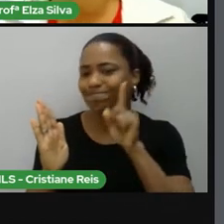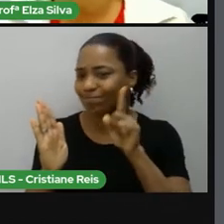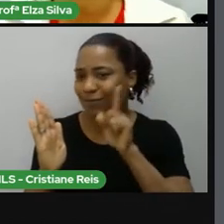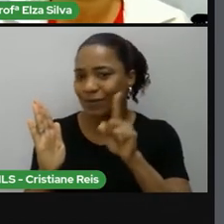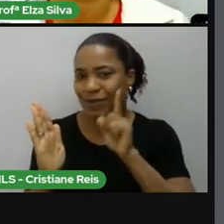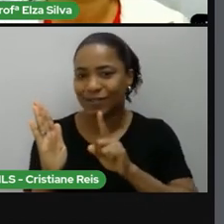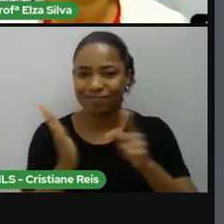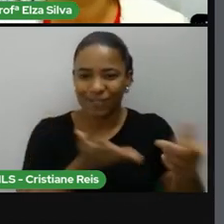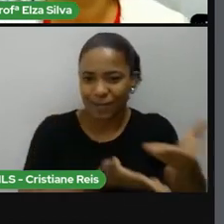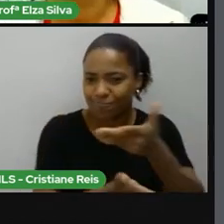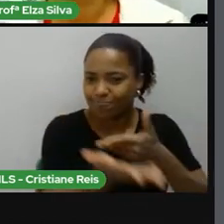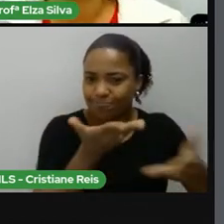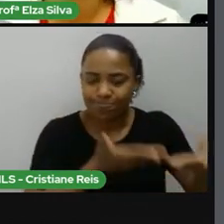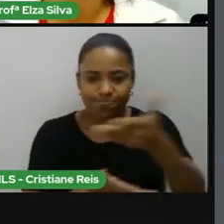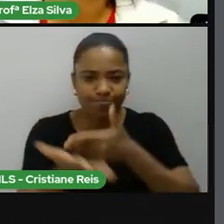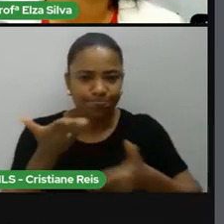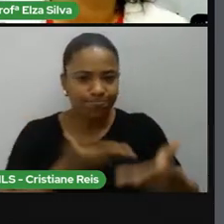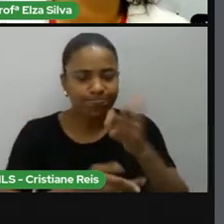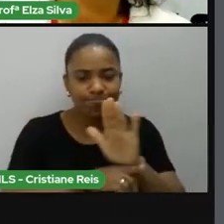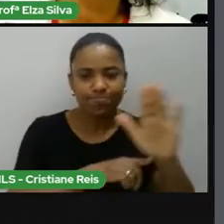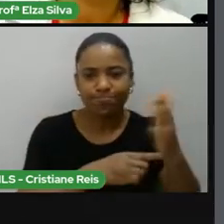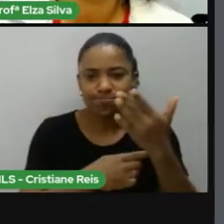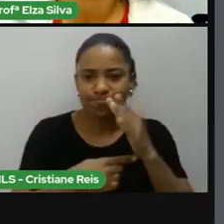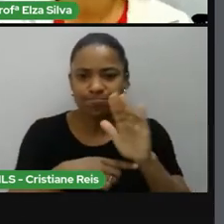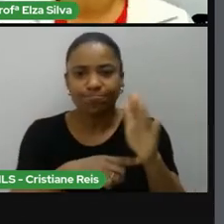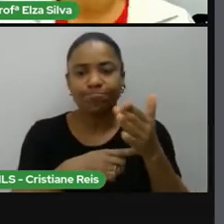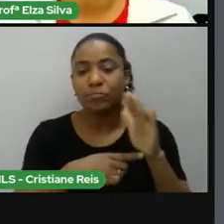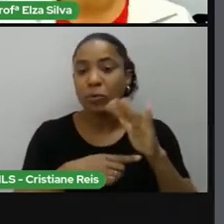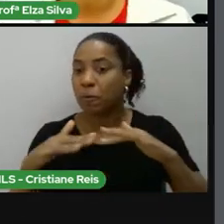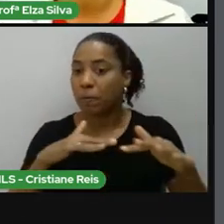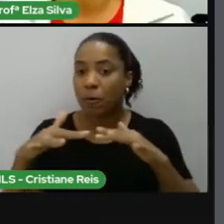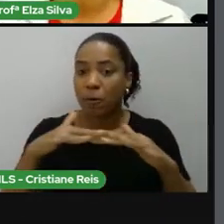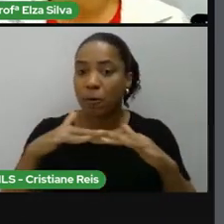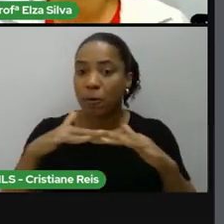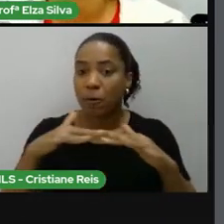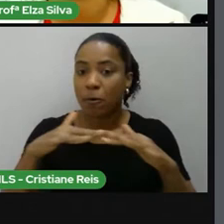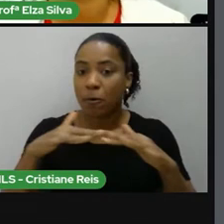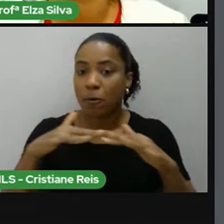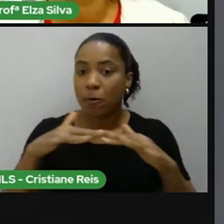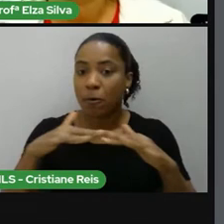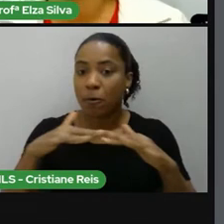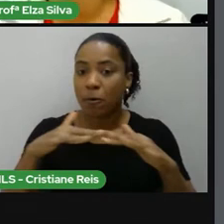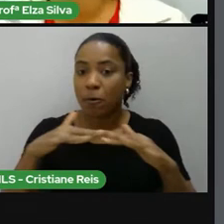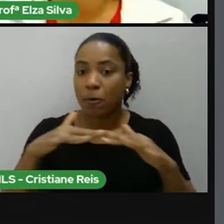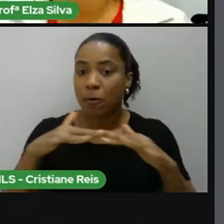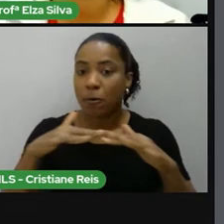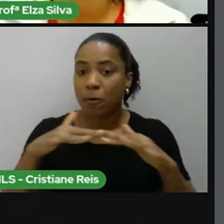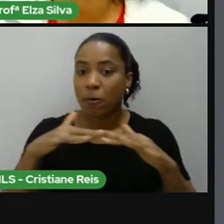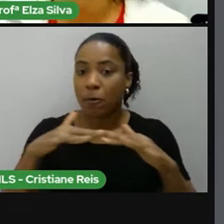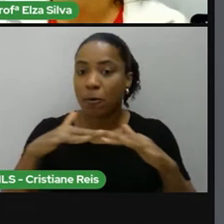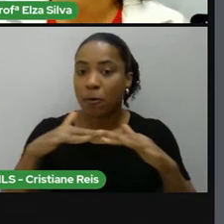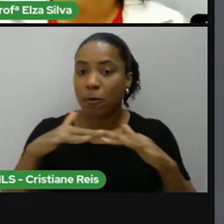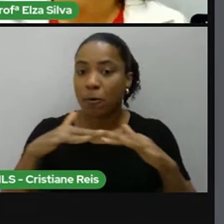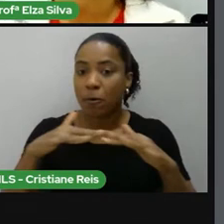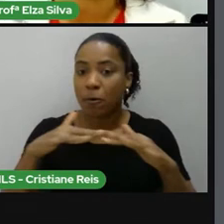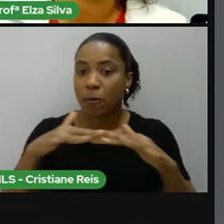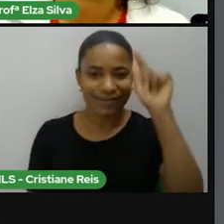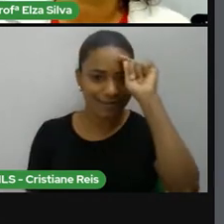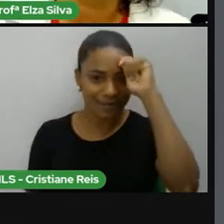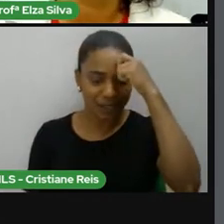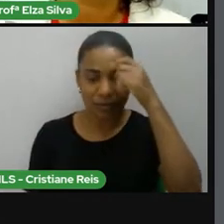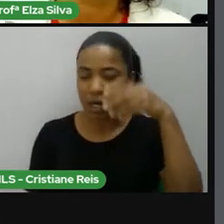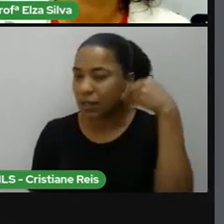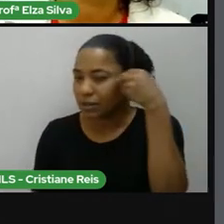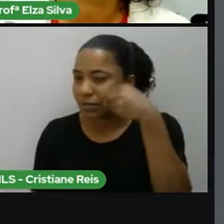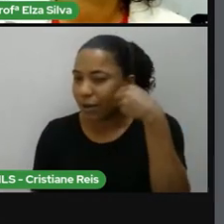comunidade negra, e, em especial, com a comunidade negra feminina. Ela tem uma grande experiência nesse